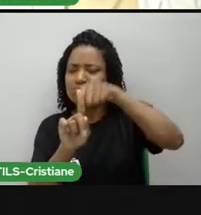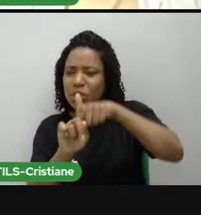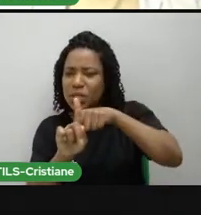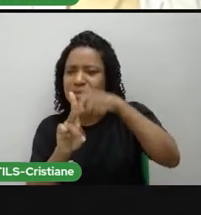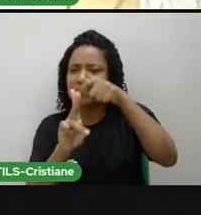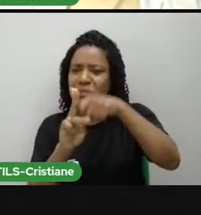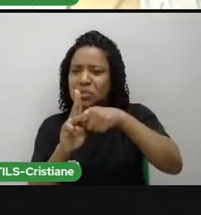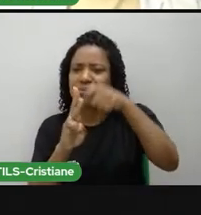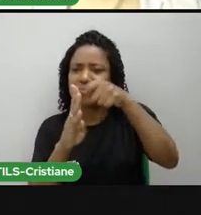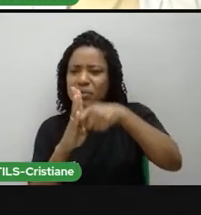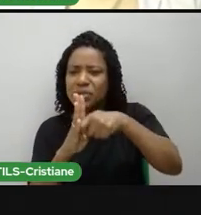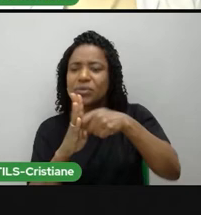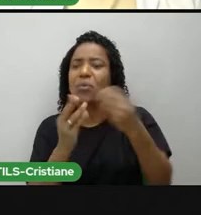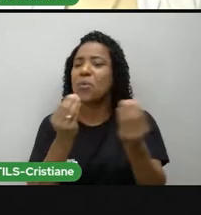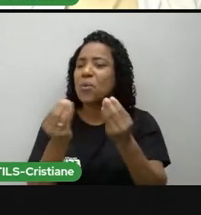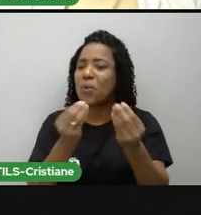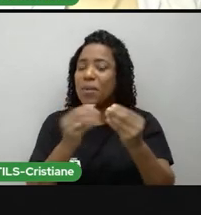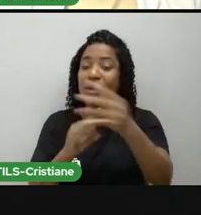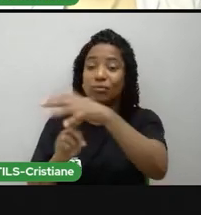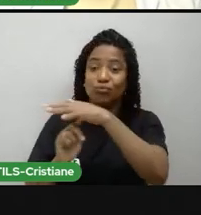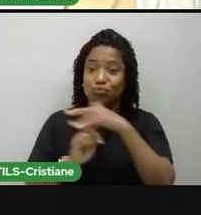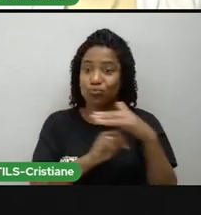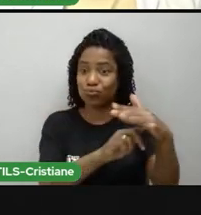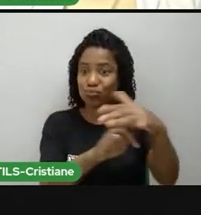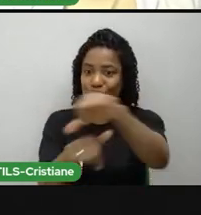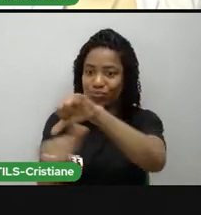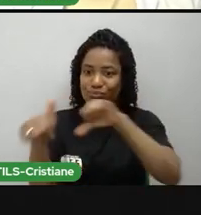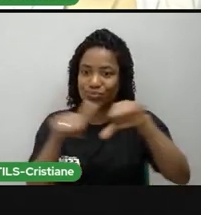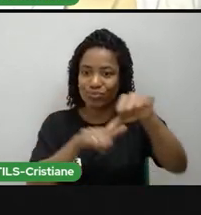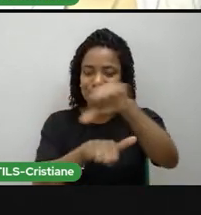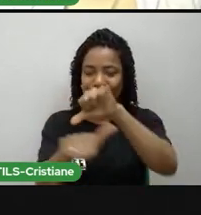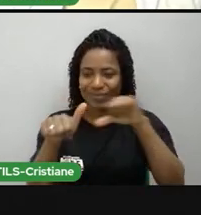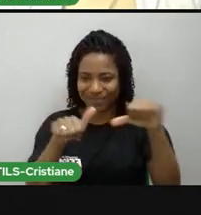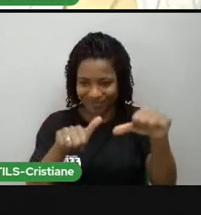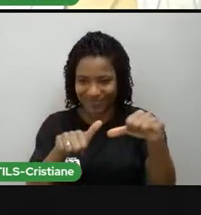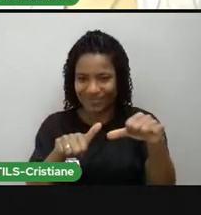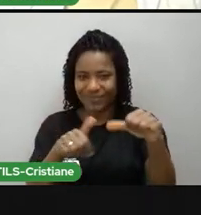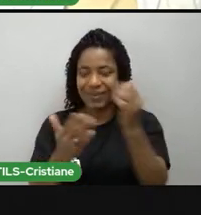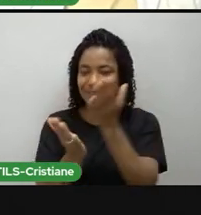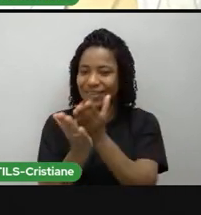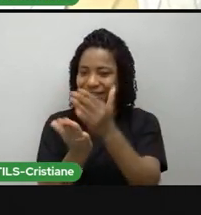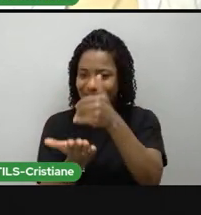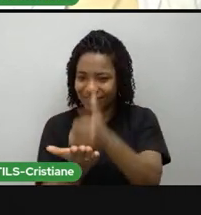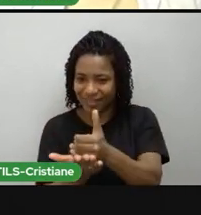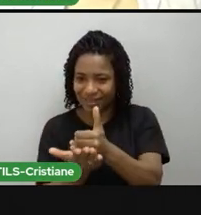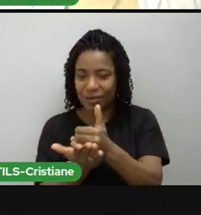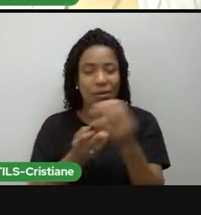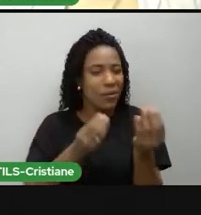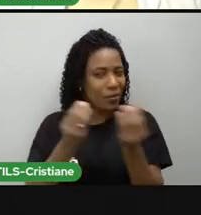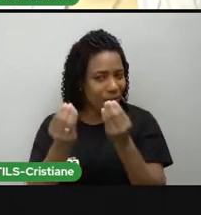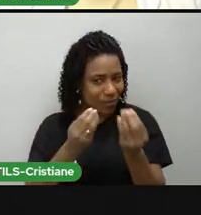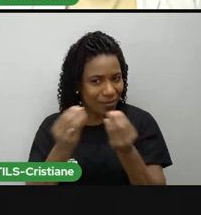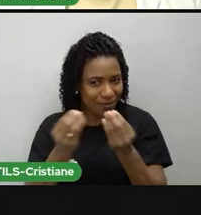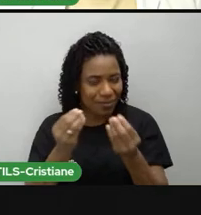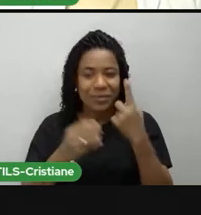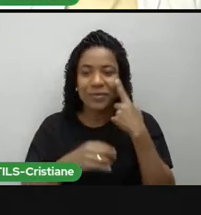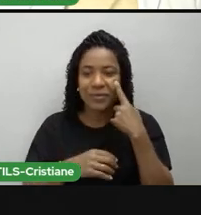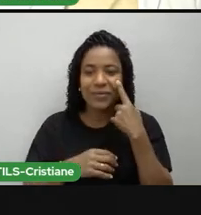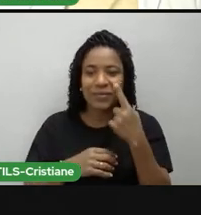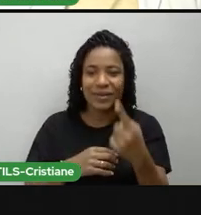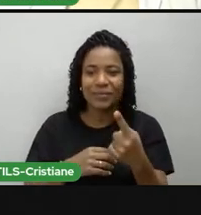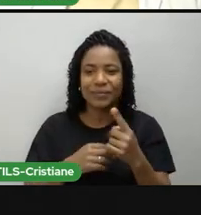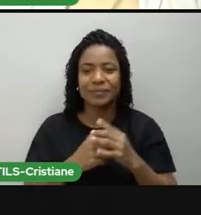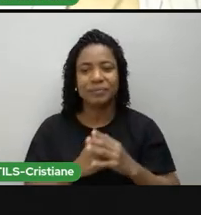estações do ano. Que eu falei para vocês que ele, né? É responsável e exclusivo pela questão da alteração das estações.